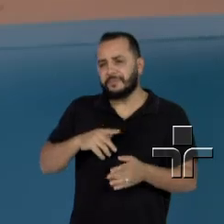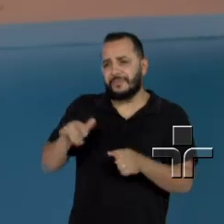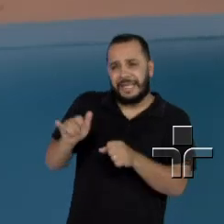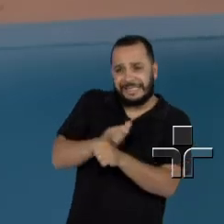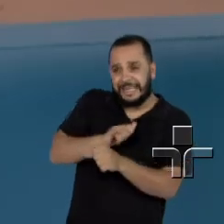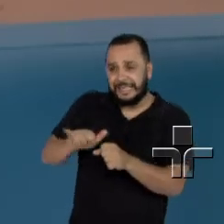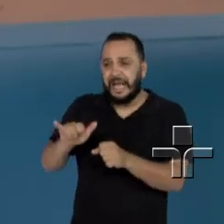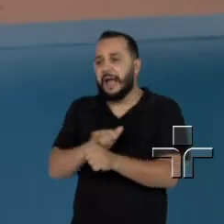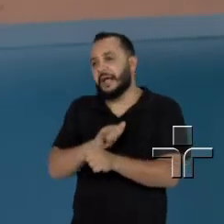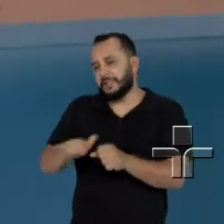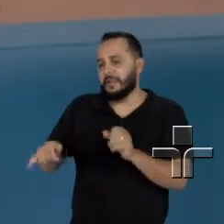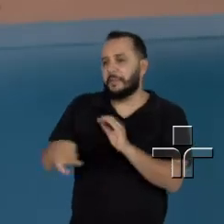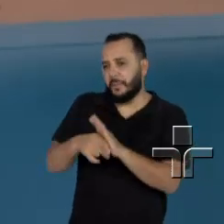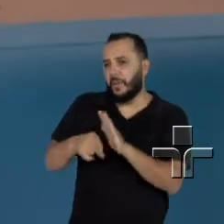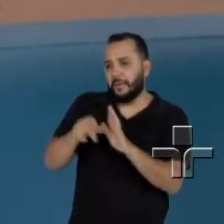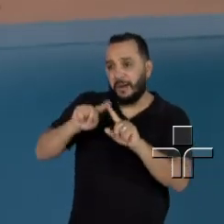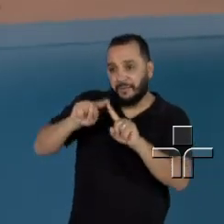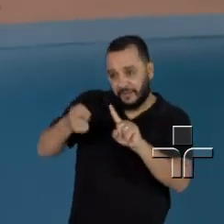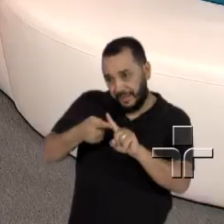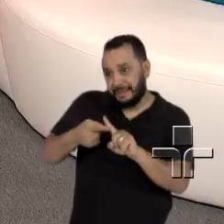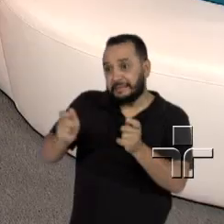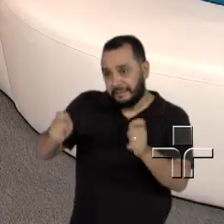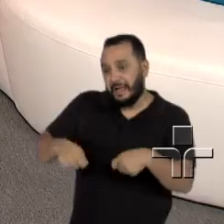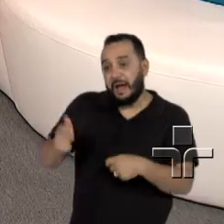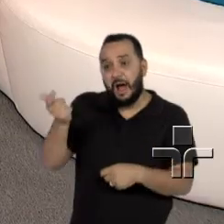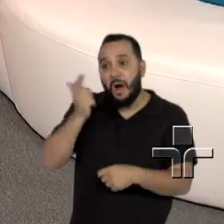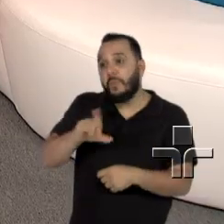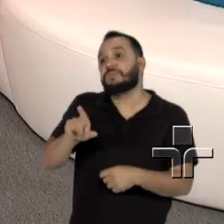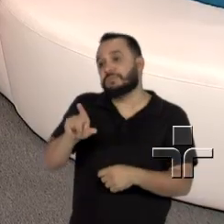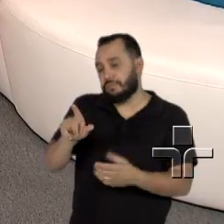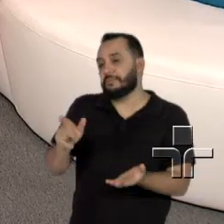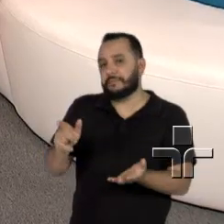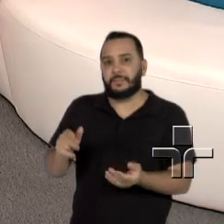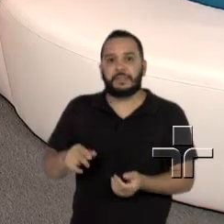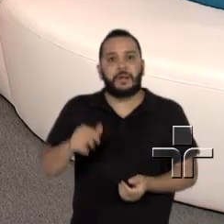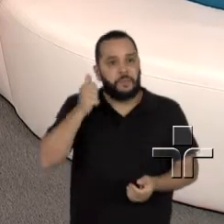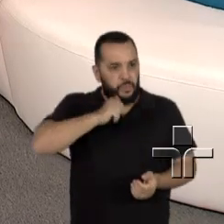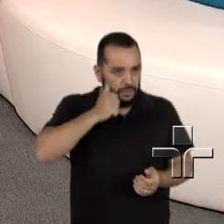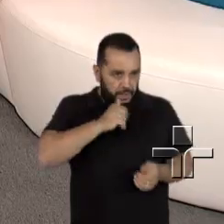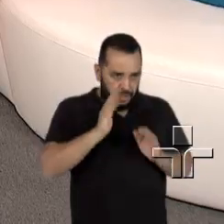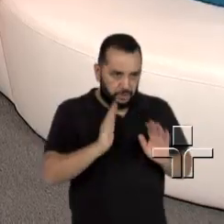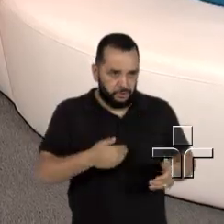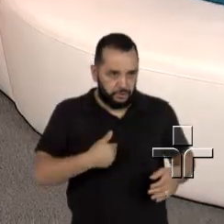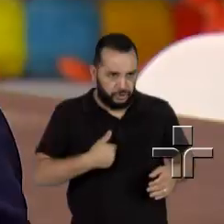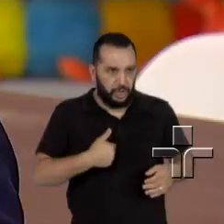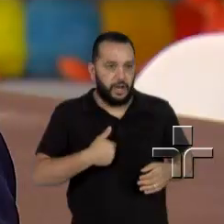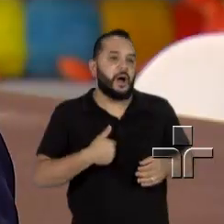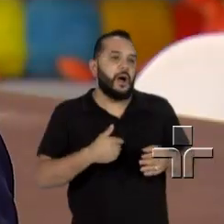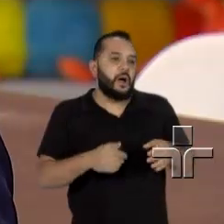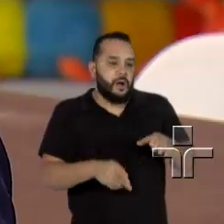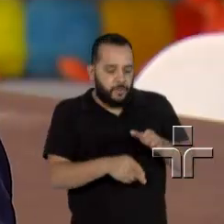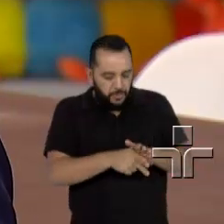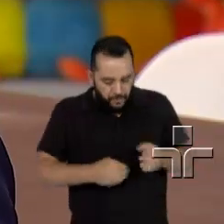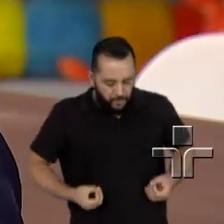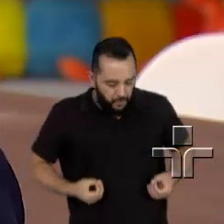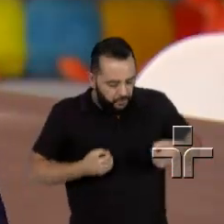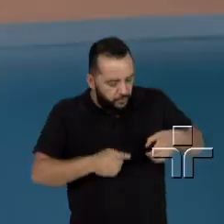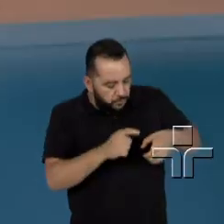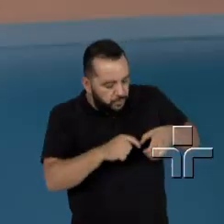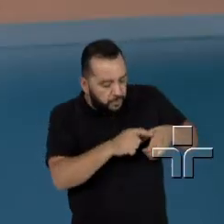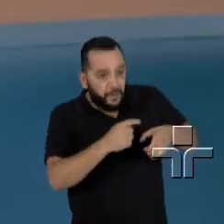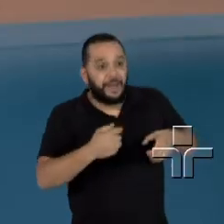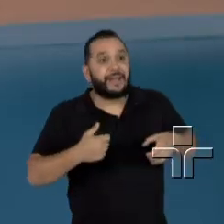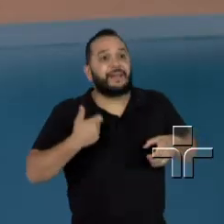que permite que isso aconteça. E se a mulher congelou os óvulos antes dos 35, ela mantém os óvulos jovens?